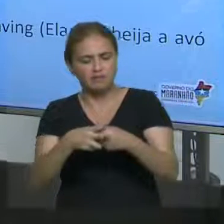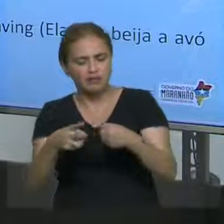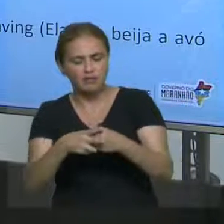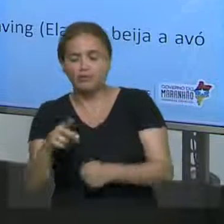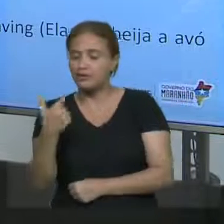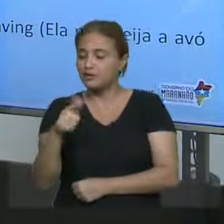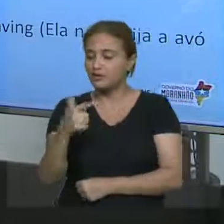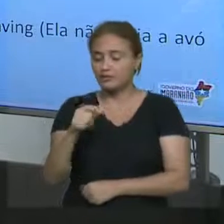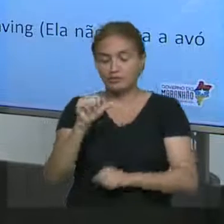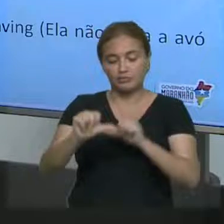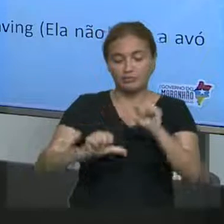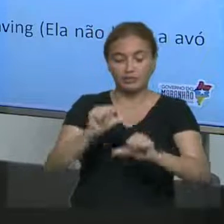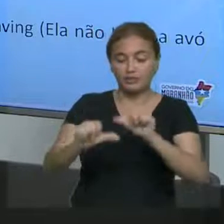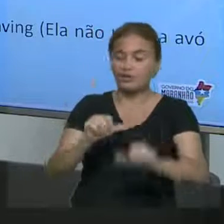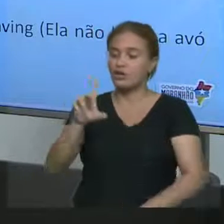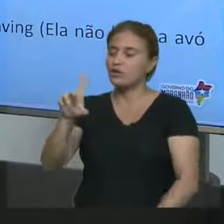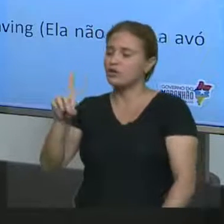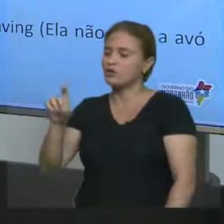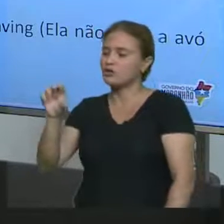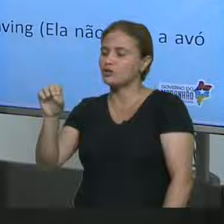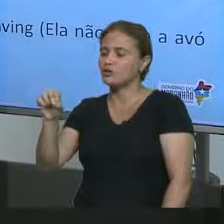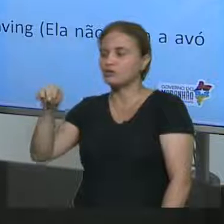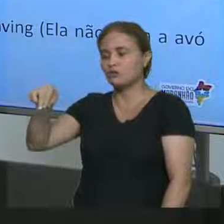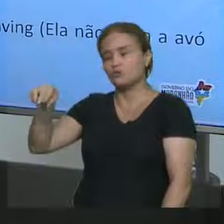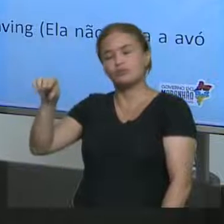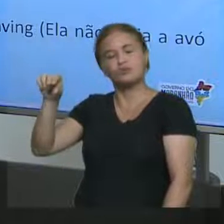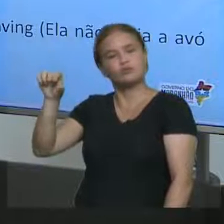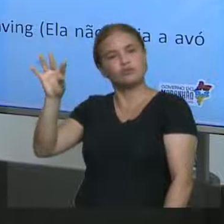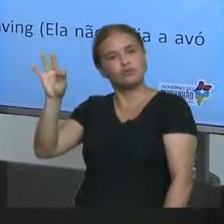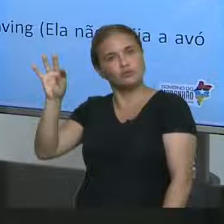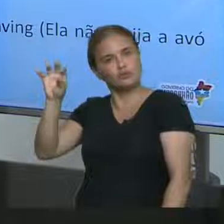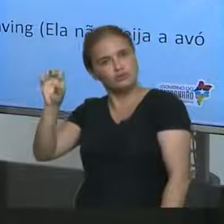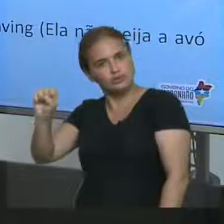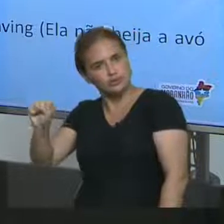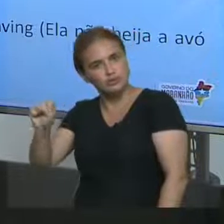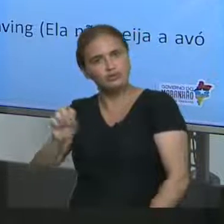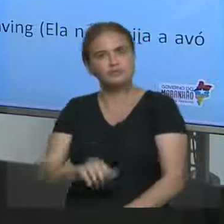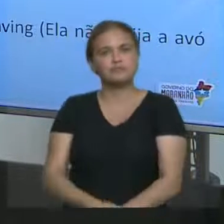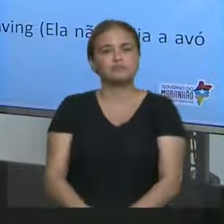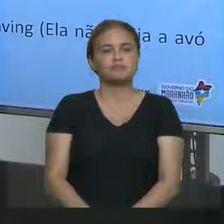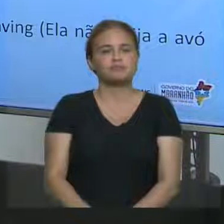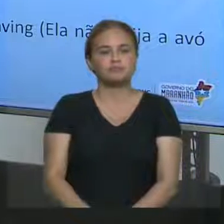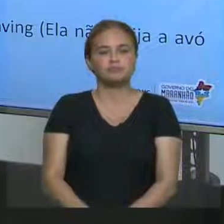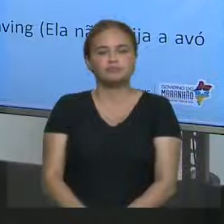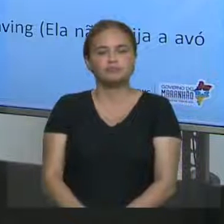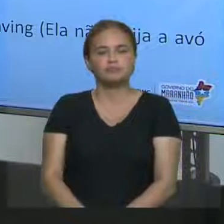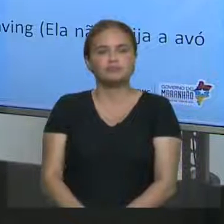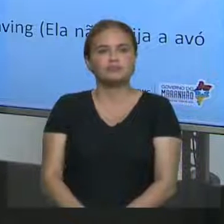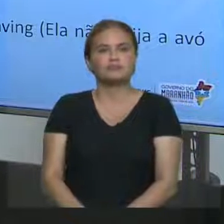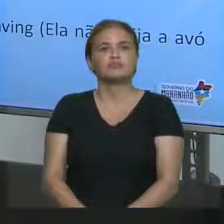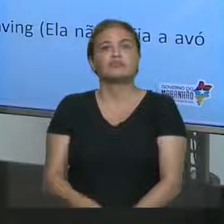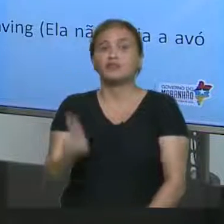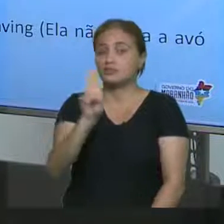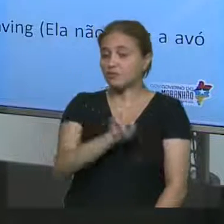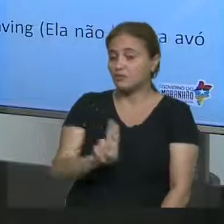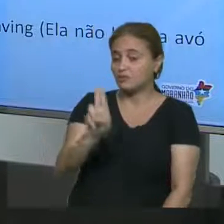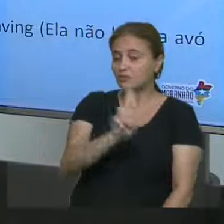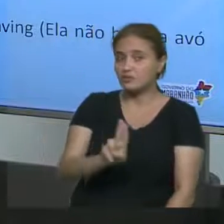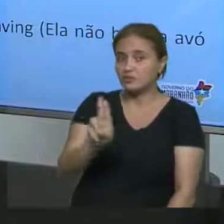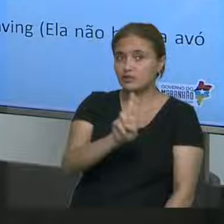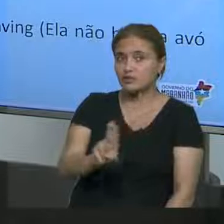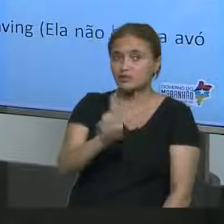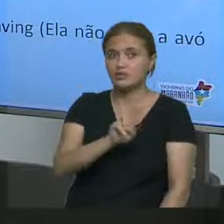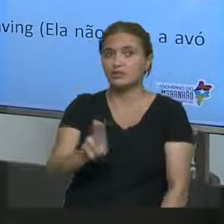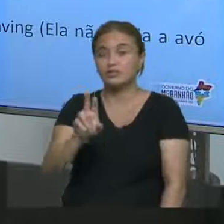o don't é usado para os pronomes acima aqui, né? I, you, we, you, they. Doesn't, você vai usar para quem? Para